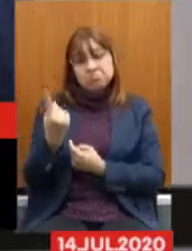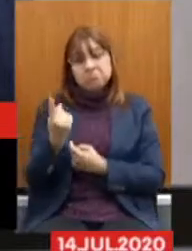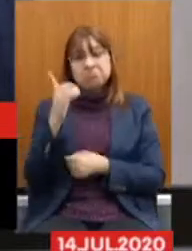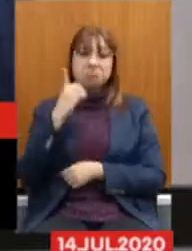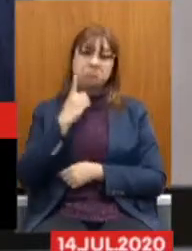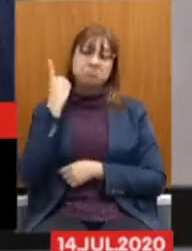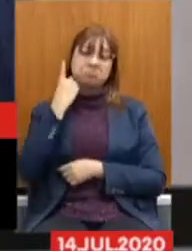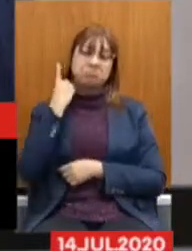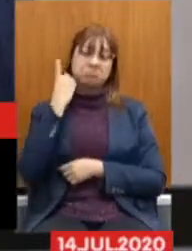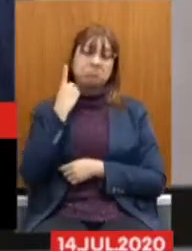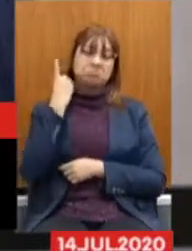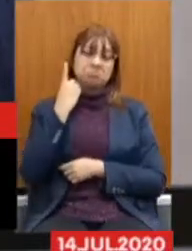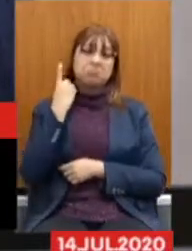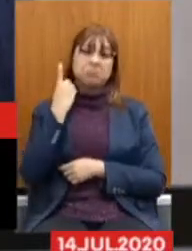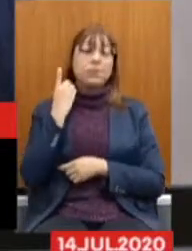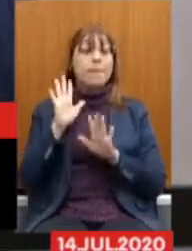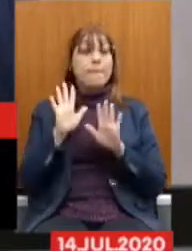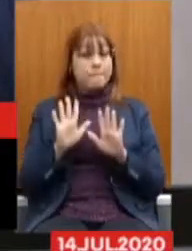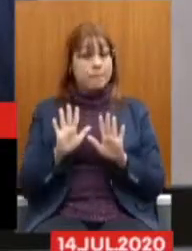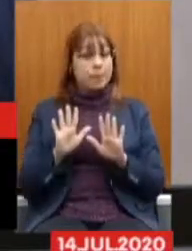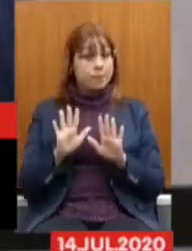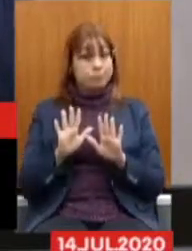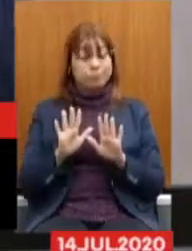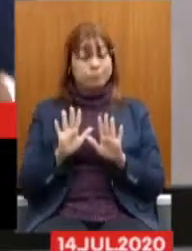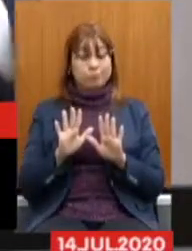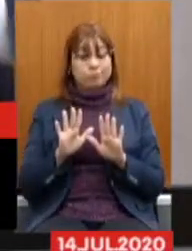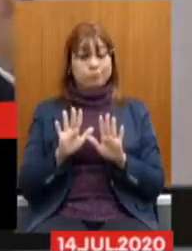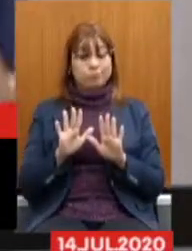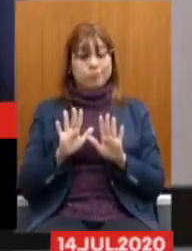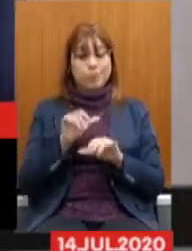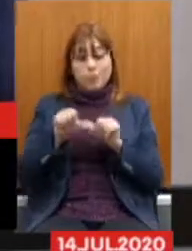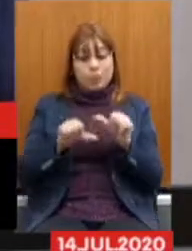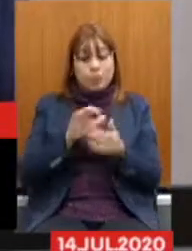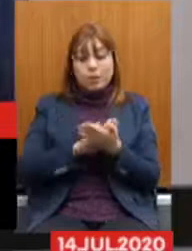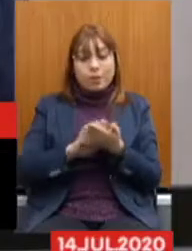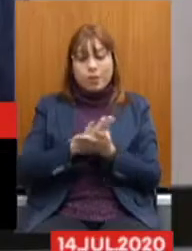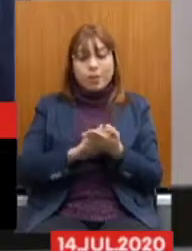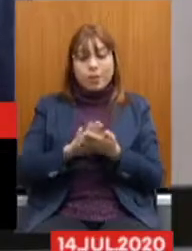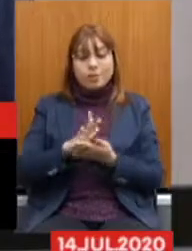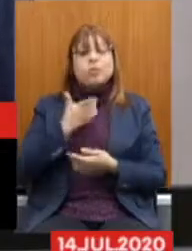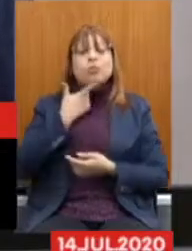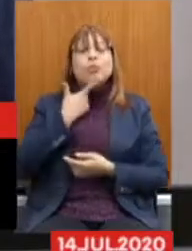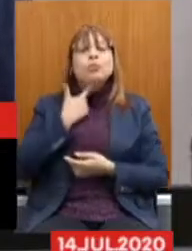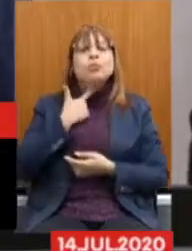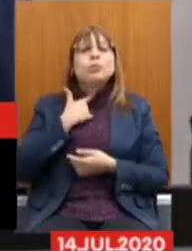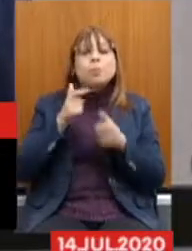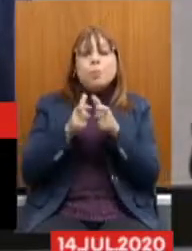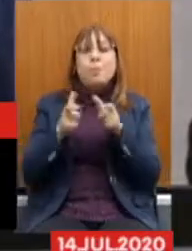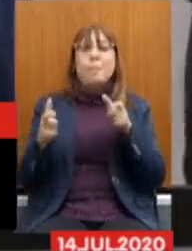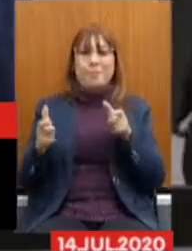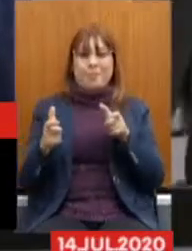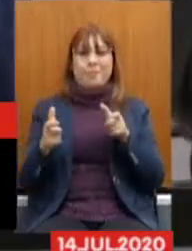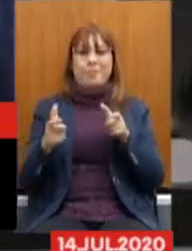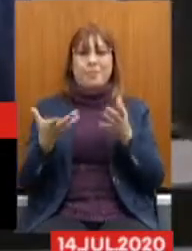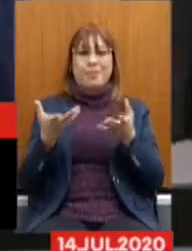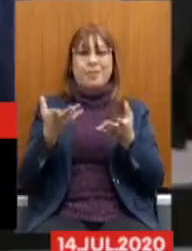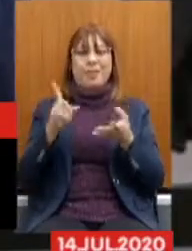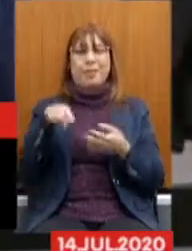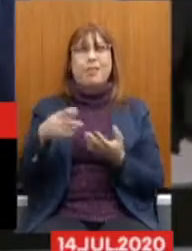muda a vontade na totalidade de